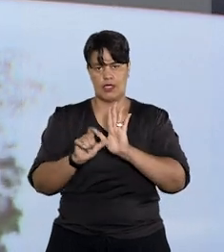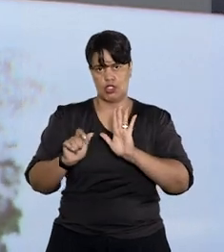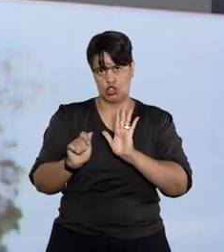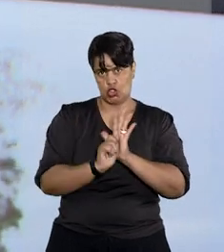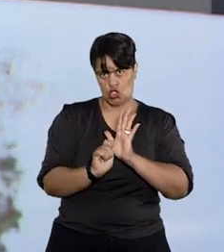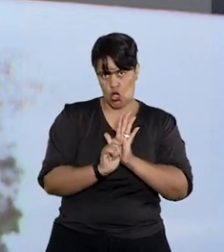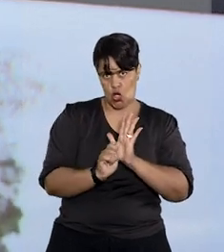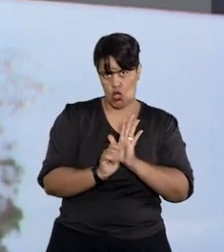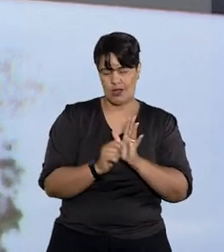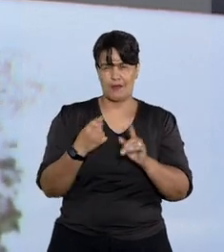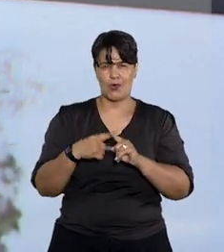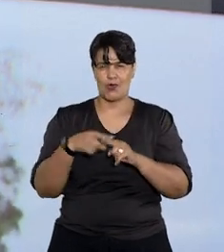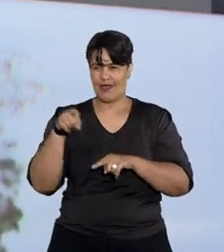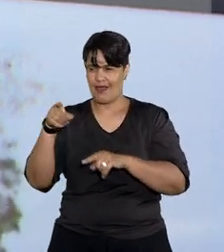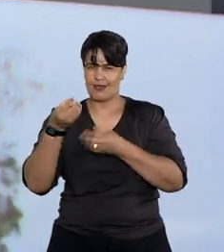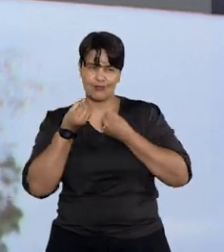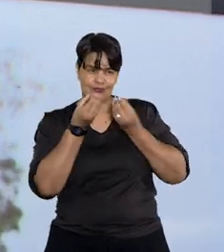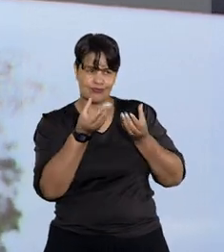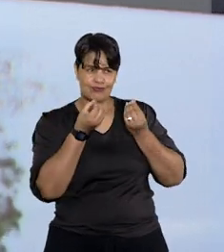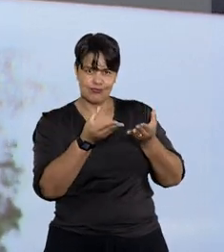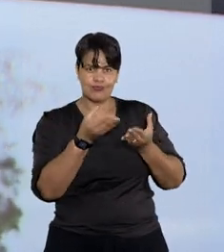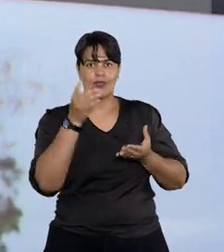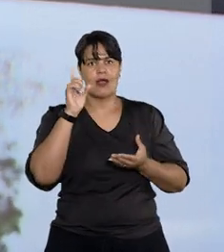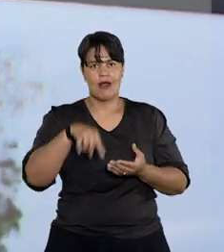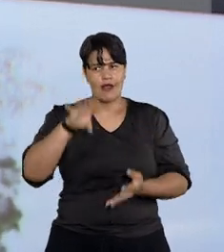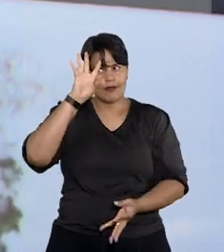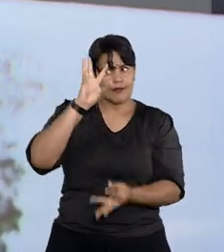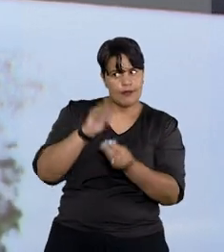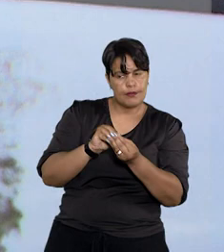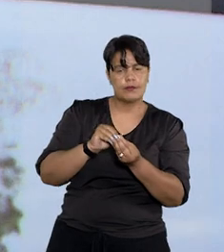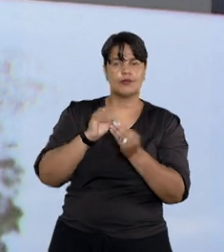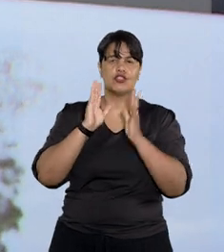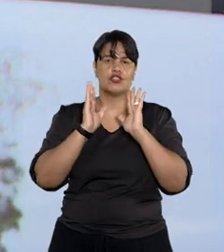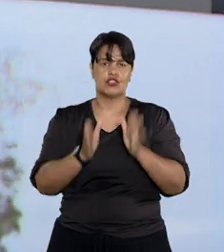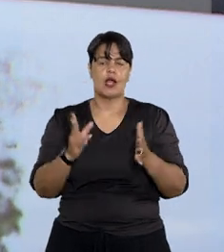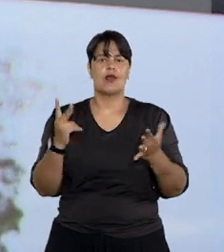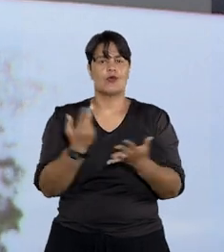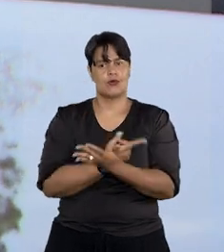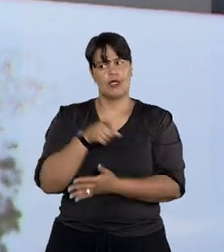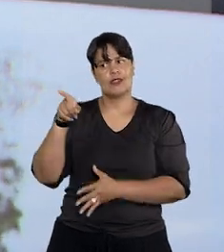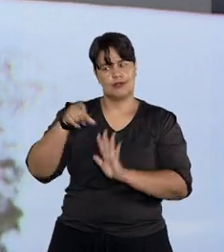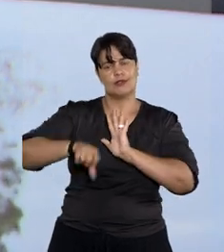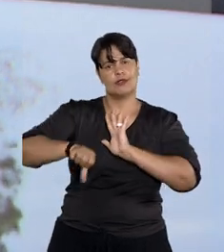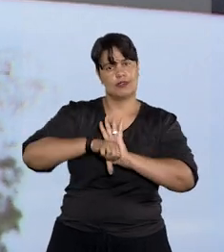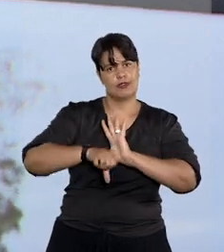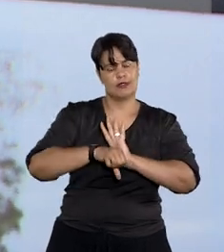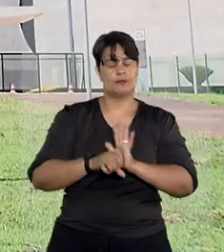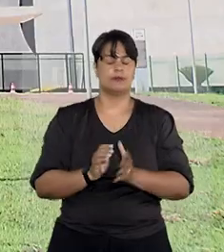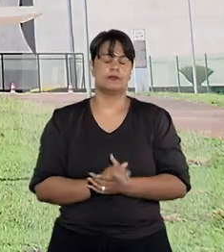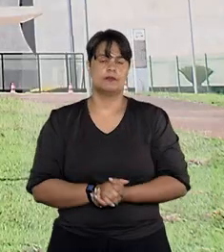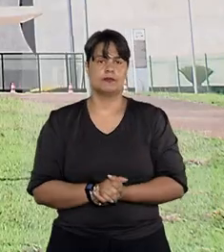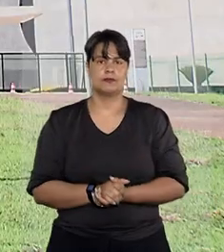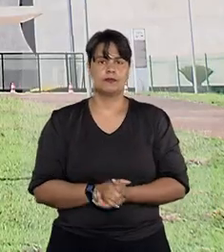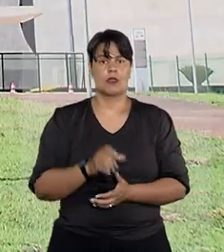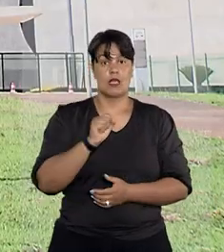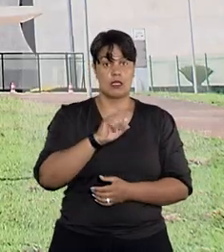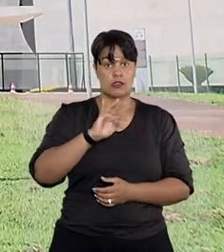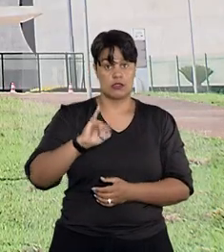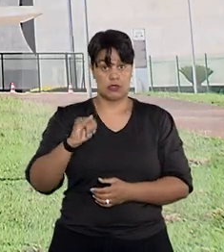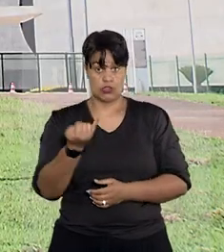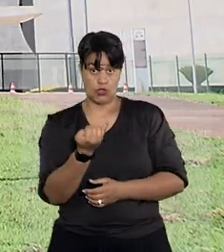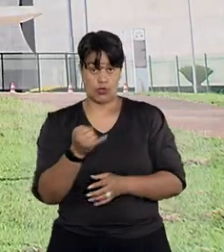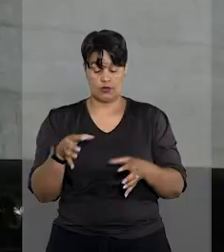pois as declarações prestadas à Justiça permitiriam concluir que se dedicava a atividades criminosas. No STJ,